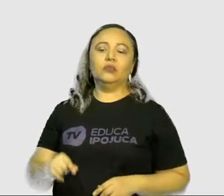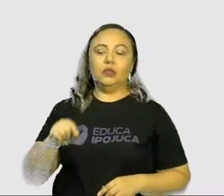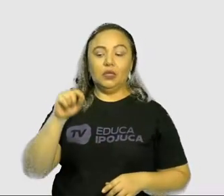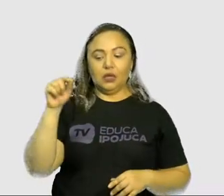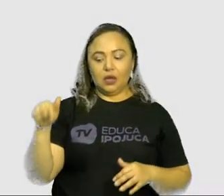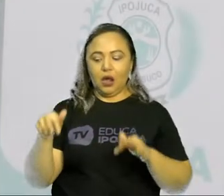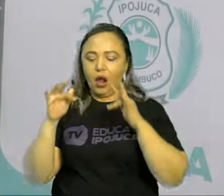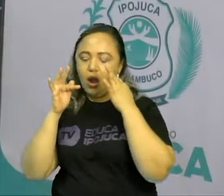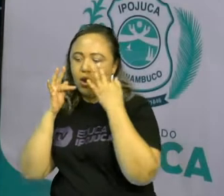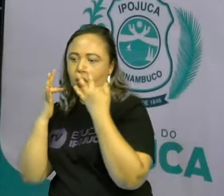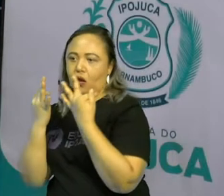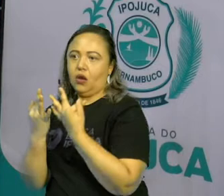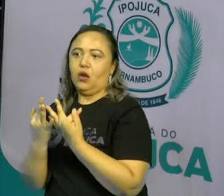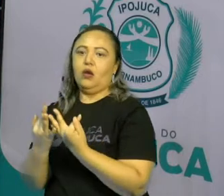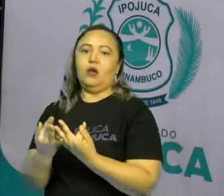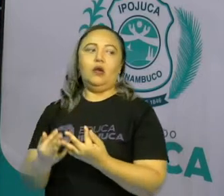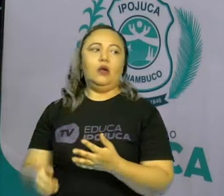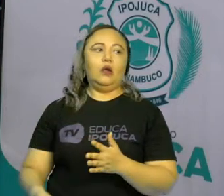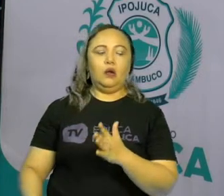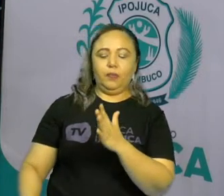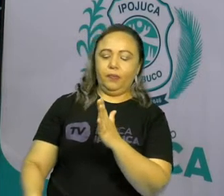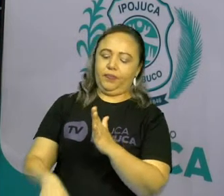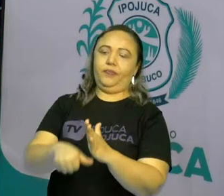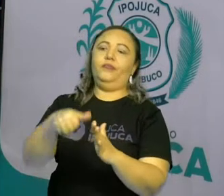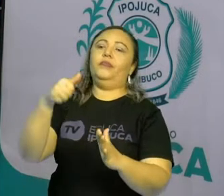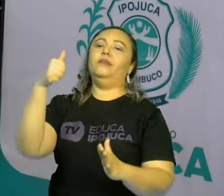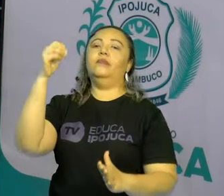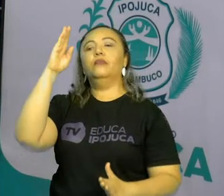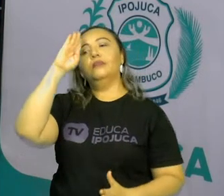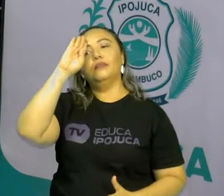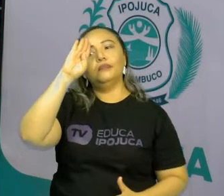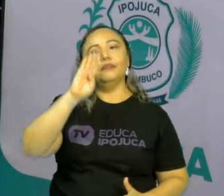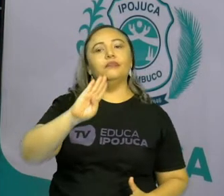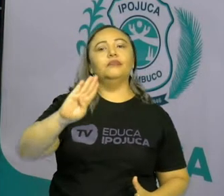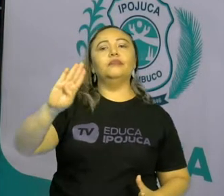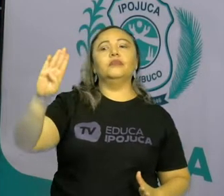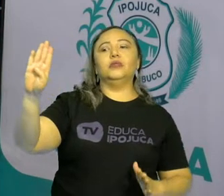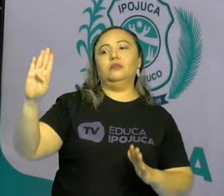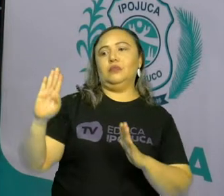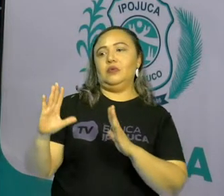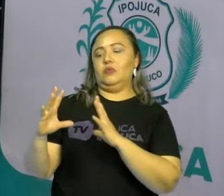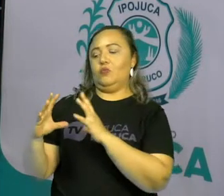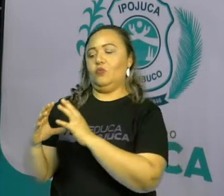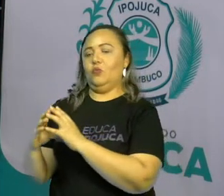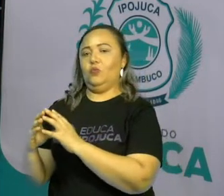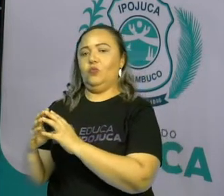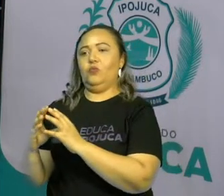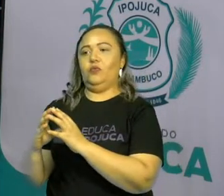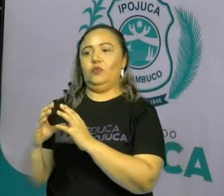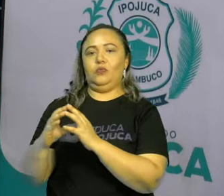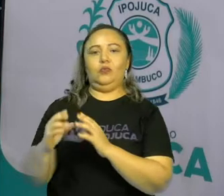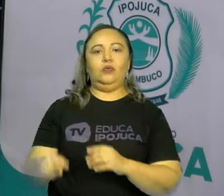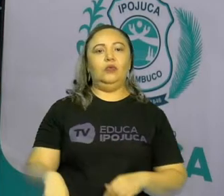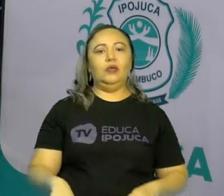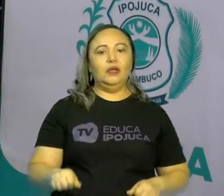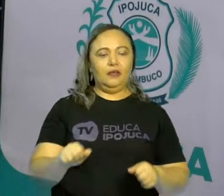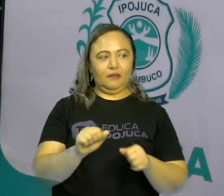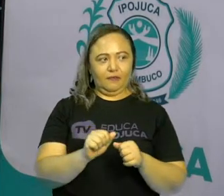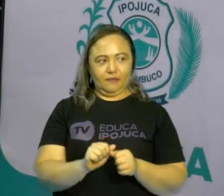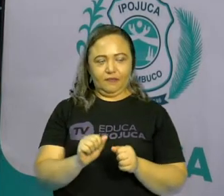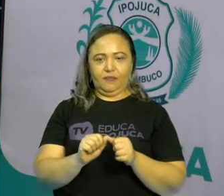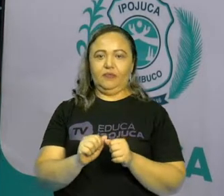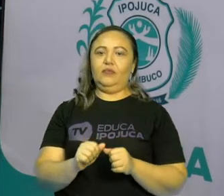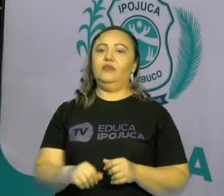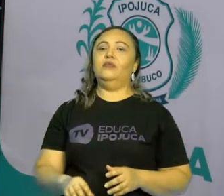é a primordial comunidade, ou seja, ela que forma